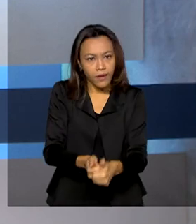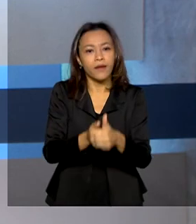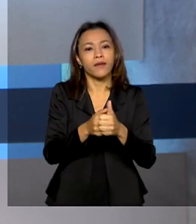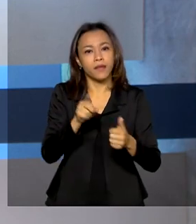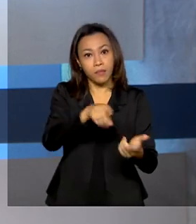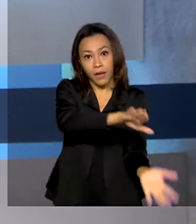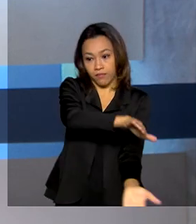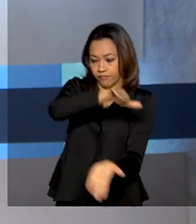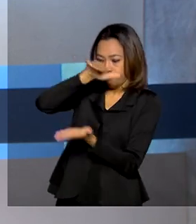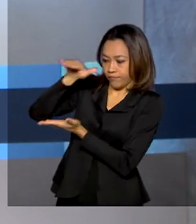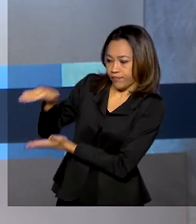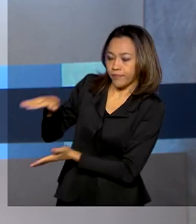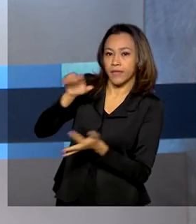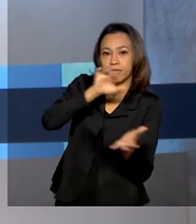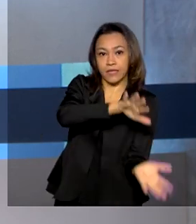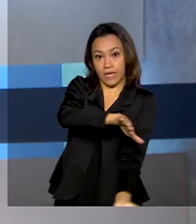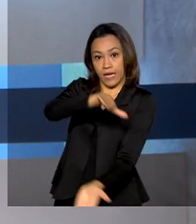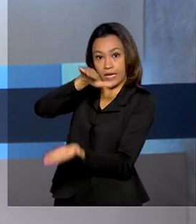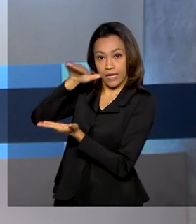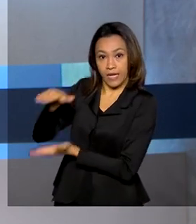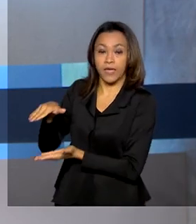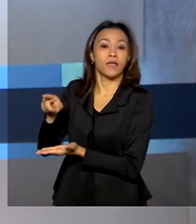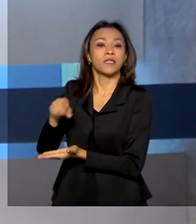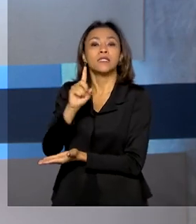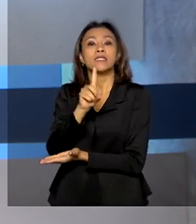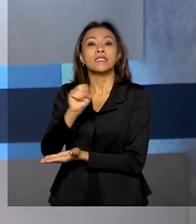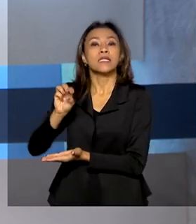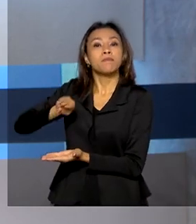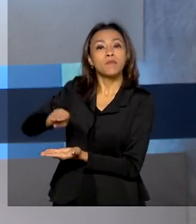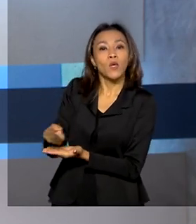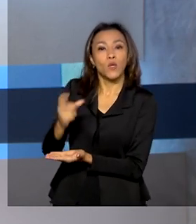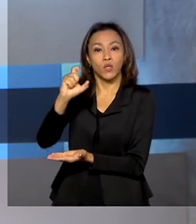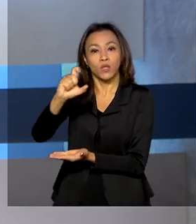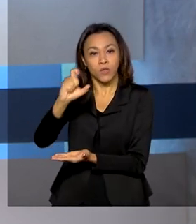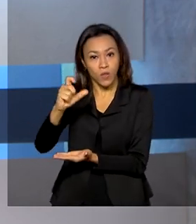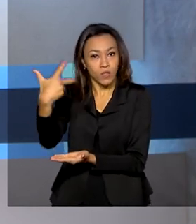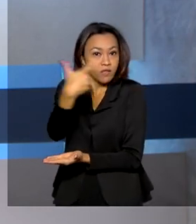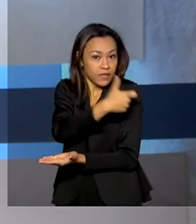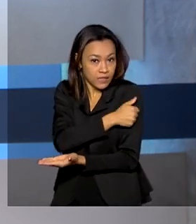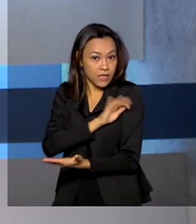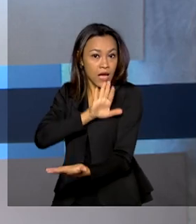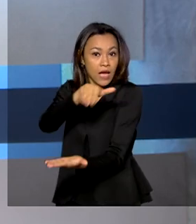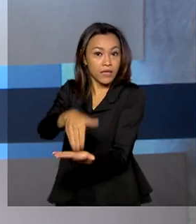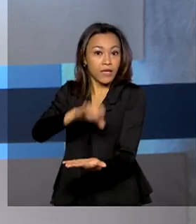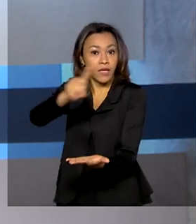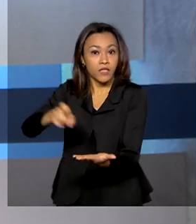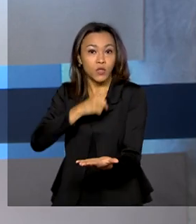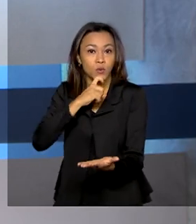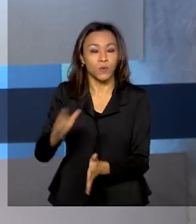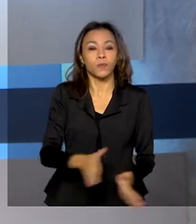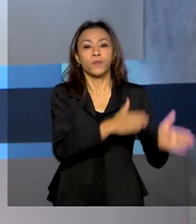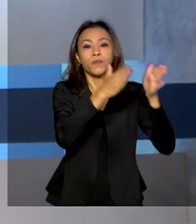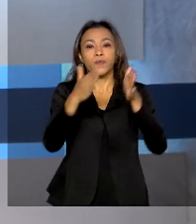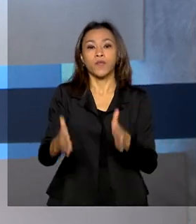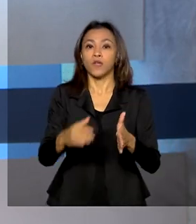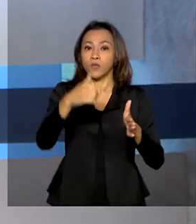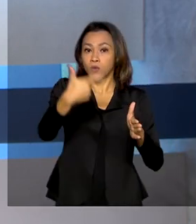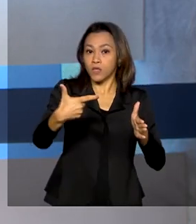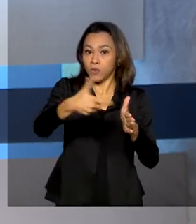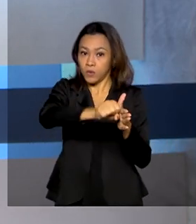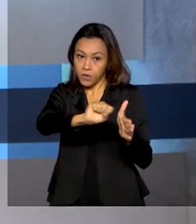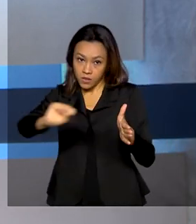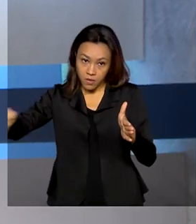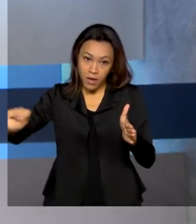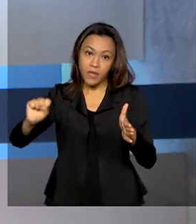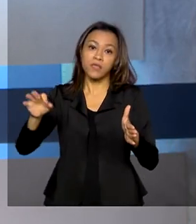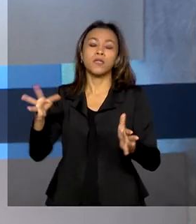entrega ao Ministério da Saúde de 100 milhões de doses até julho. A partir do segundo semestre, com a transferência